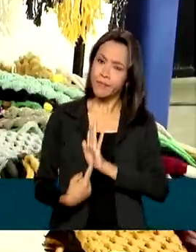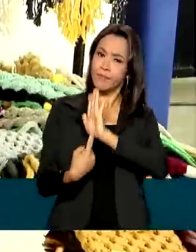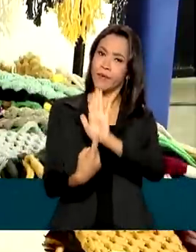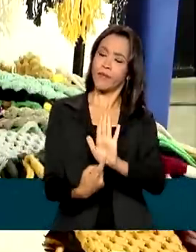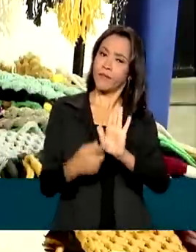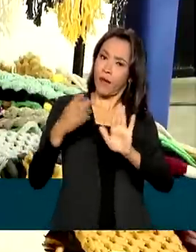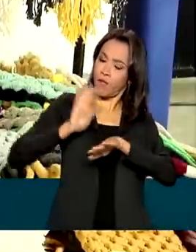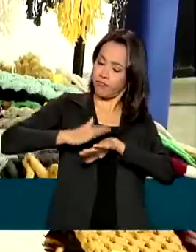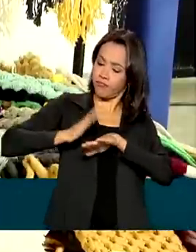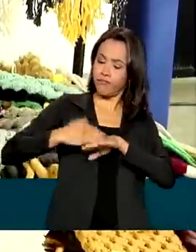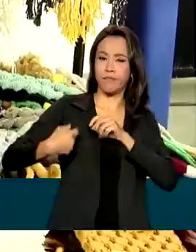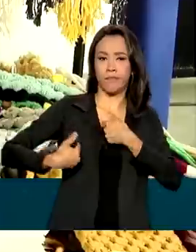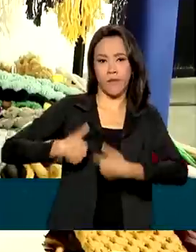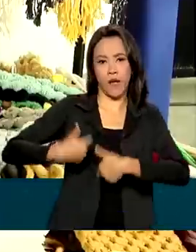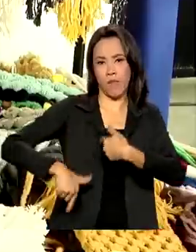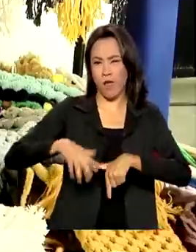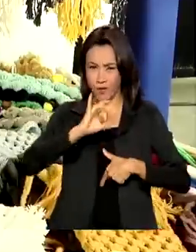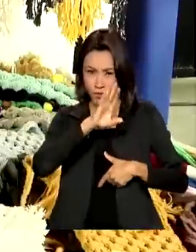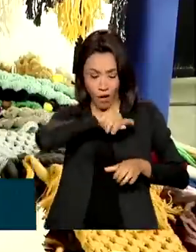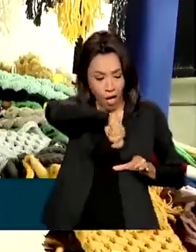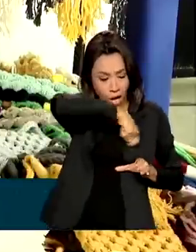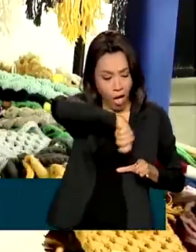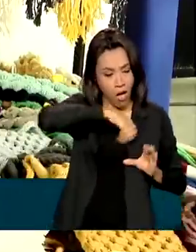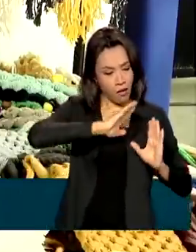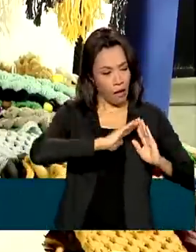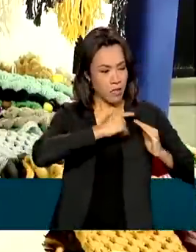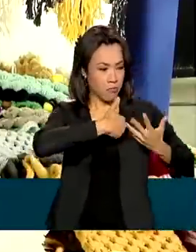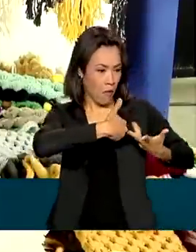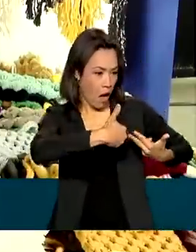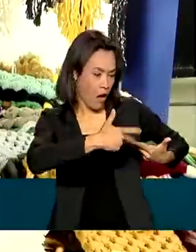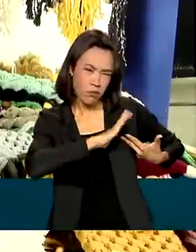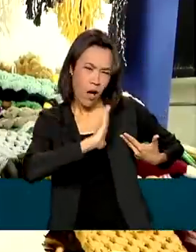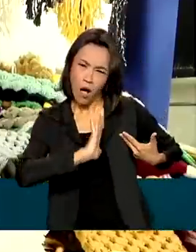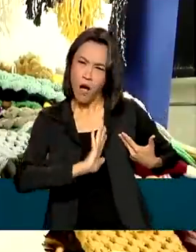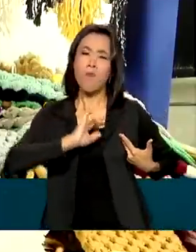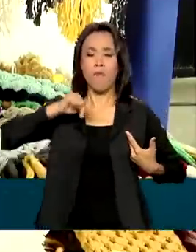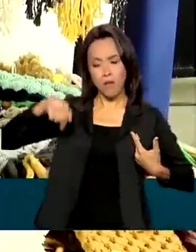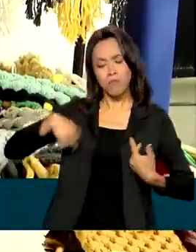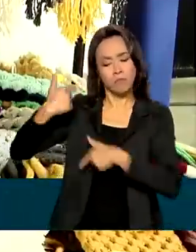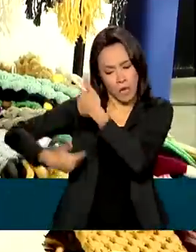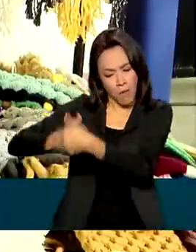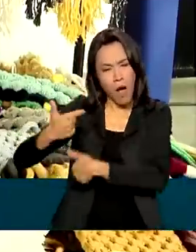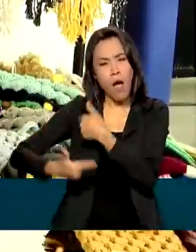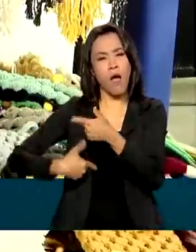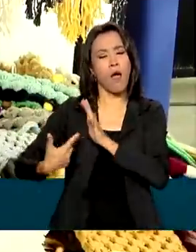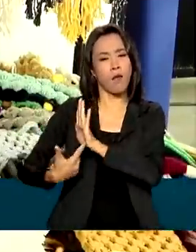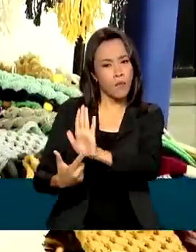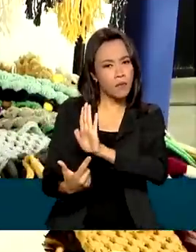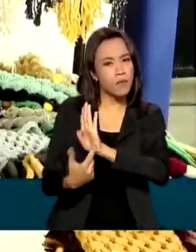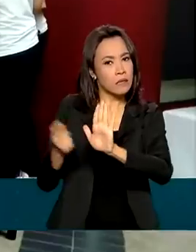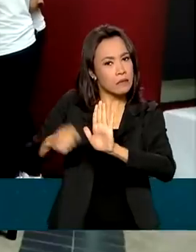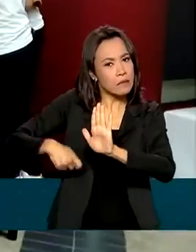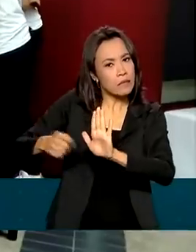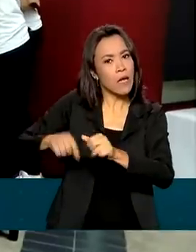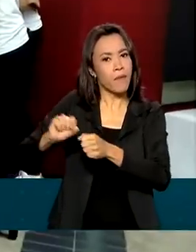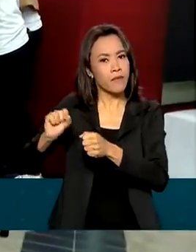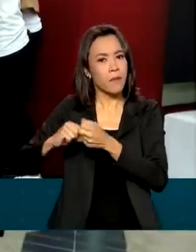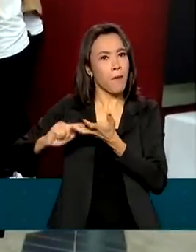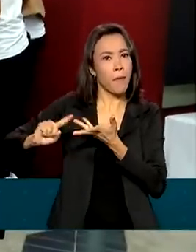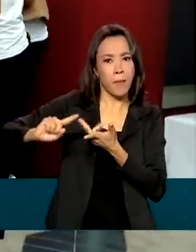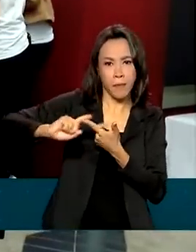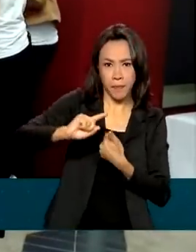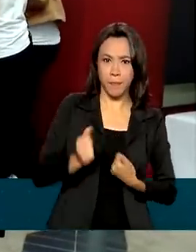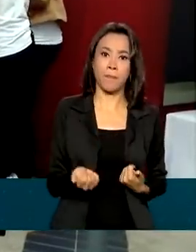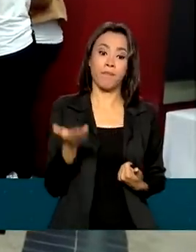dela, não só uma dona de casa, mas sim que ela é capacitada para mostrar o trabalho, divulgar o que ela pode fazer. Além das